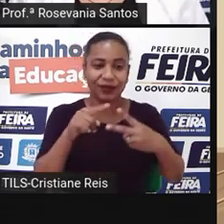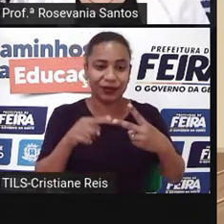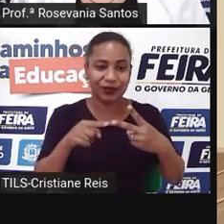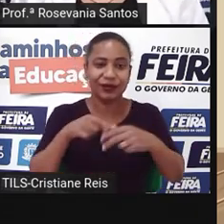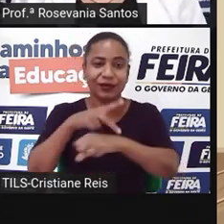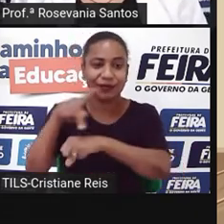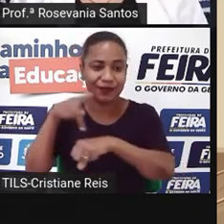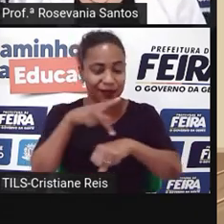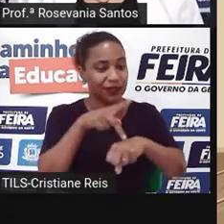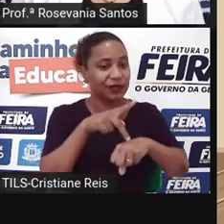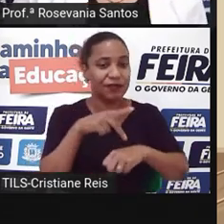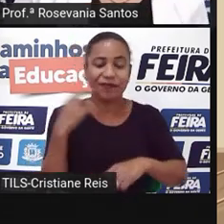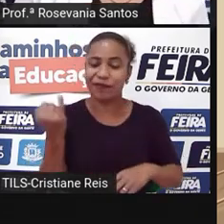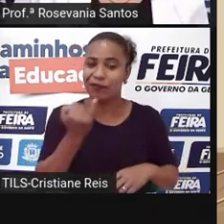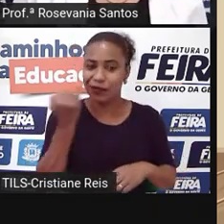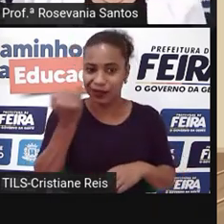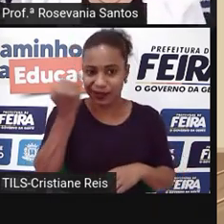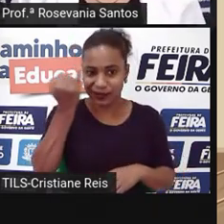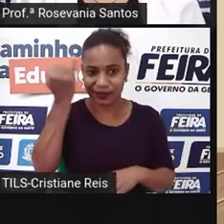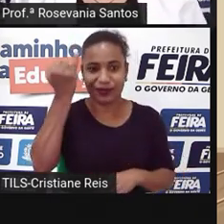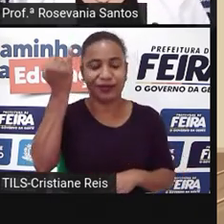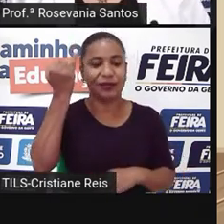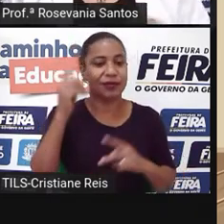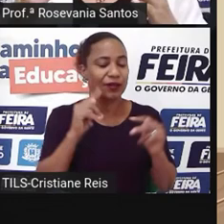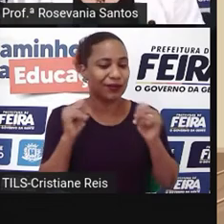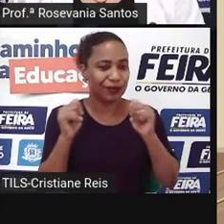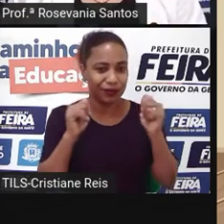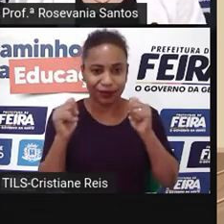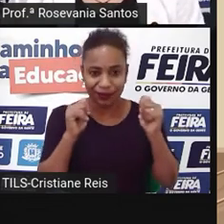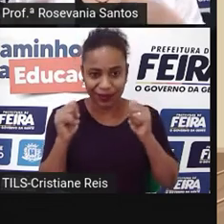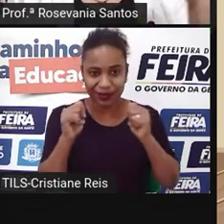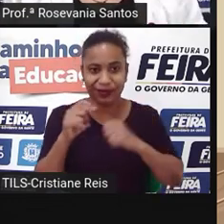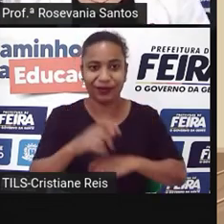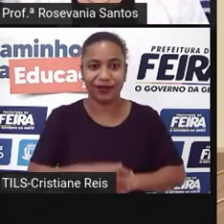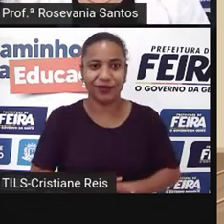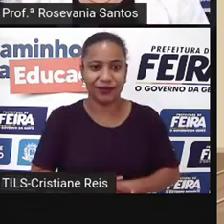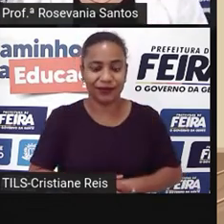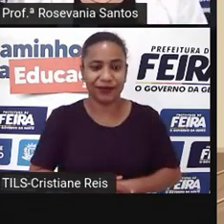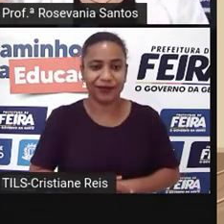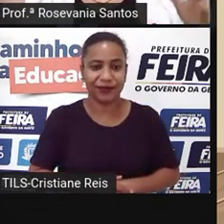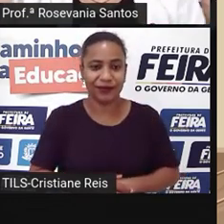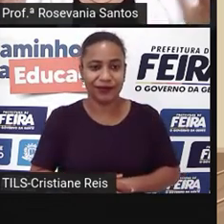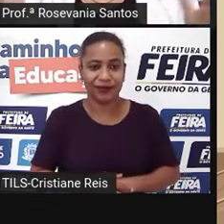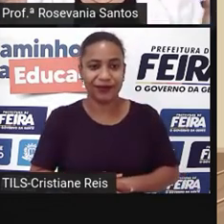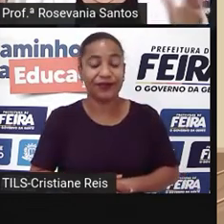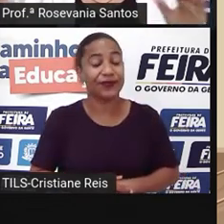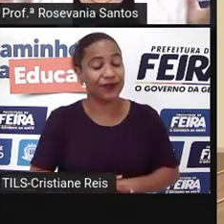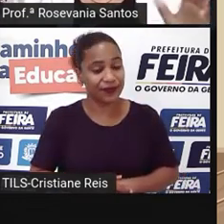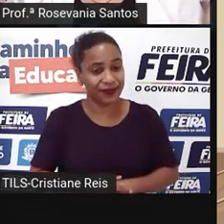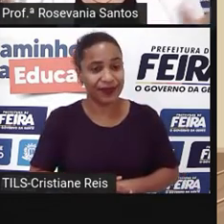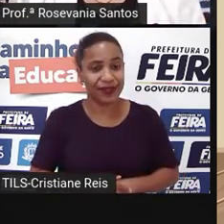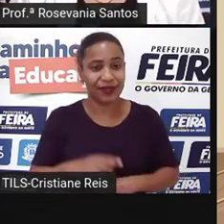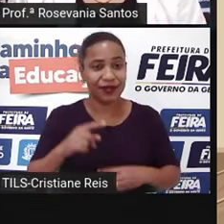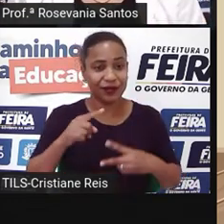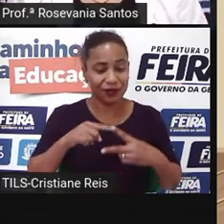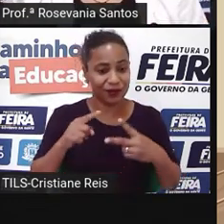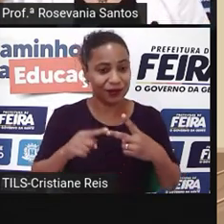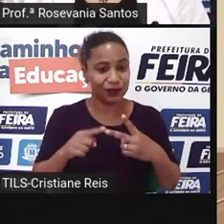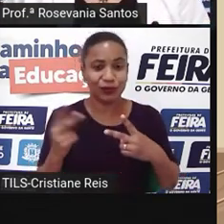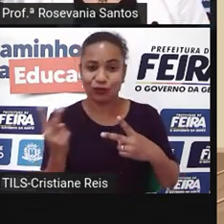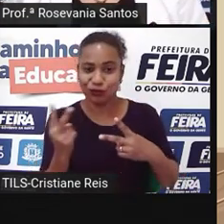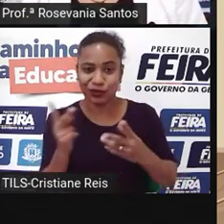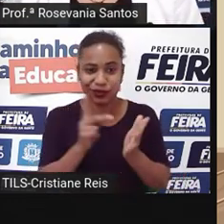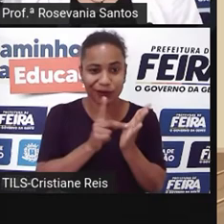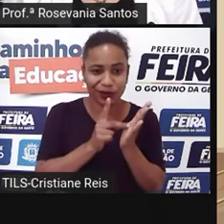extremamente importantes no cenário econômico, no qual um, né? E no qual um é antagonista do outro.